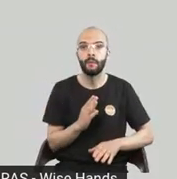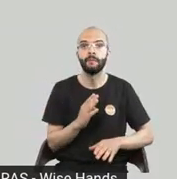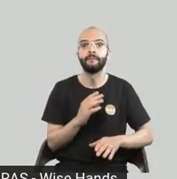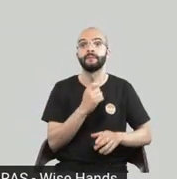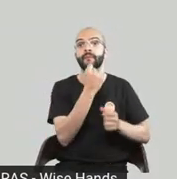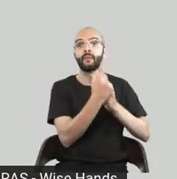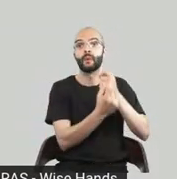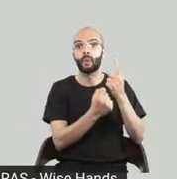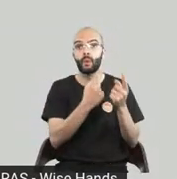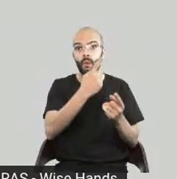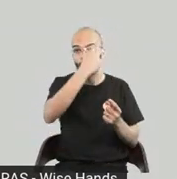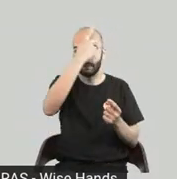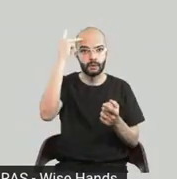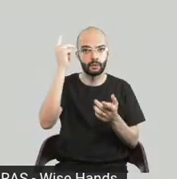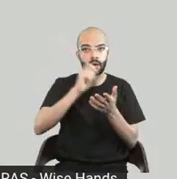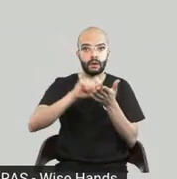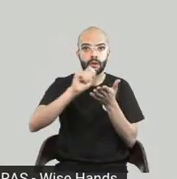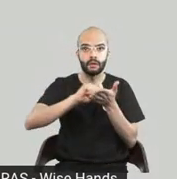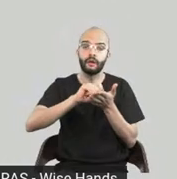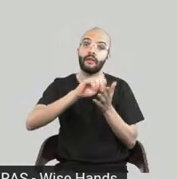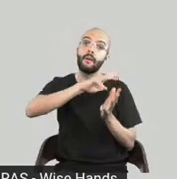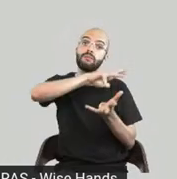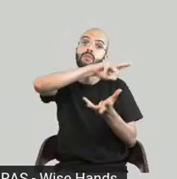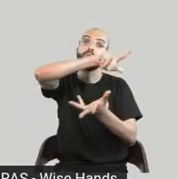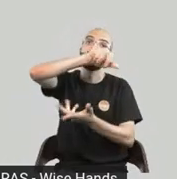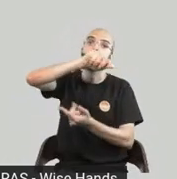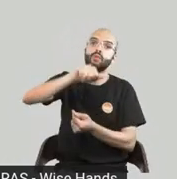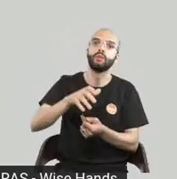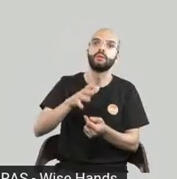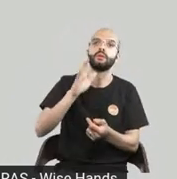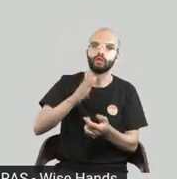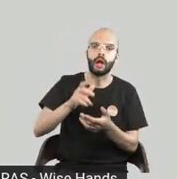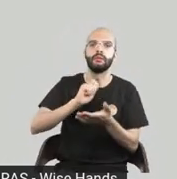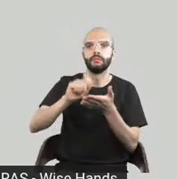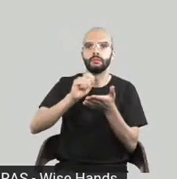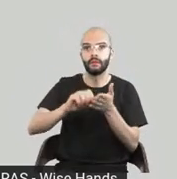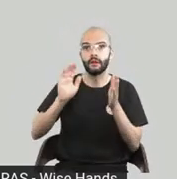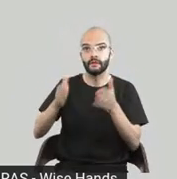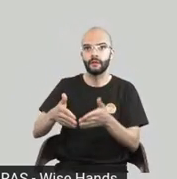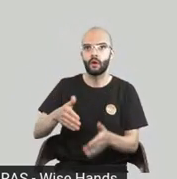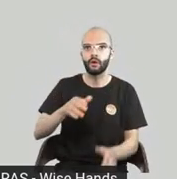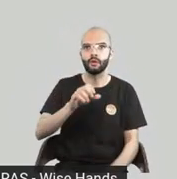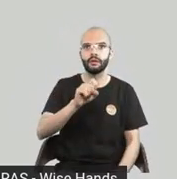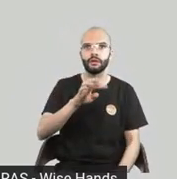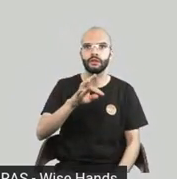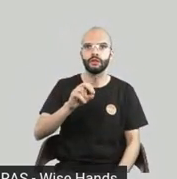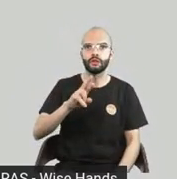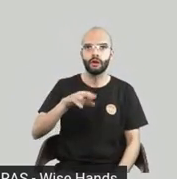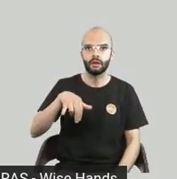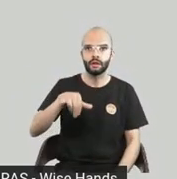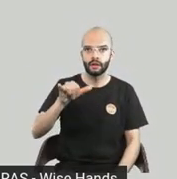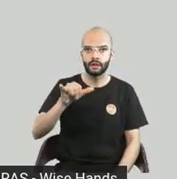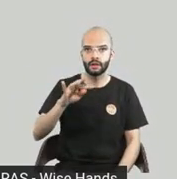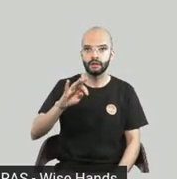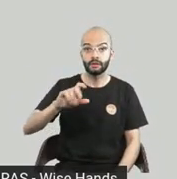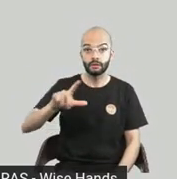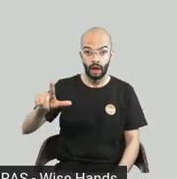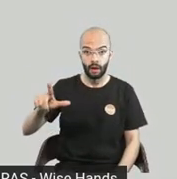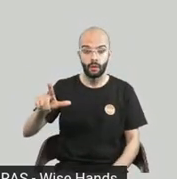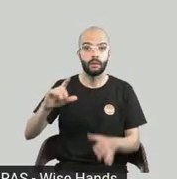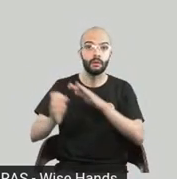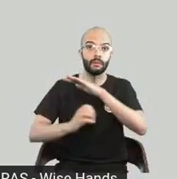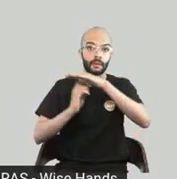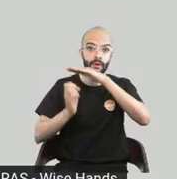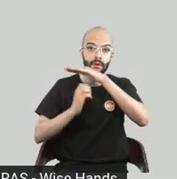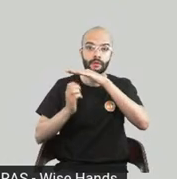também que estão escrevendo diretamente para a Storytel e vai sair exclusivo em áudio, então são autores que já escreviam livros físicos e que estão